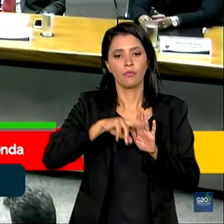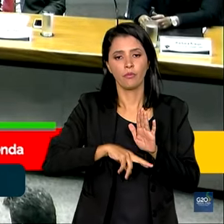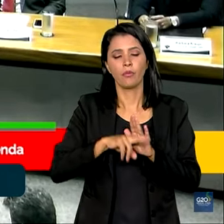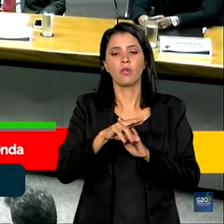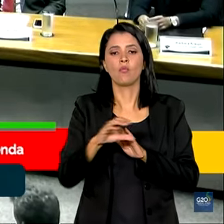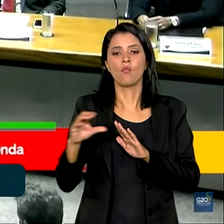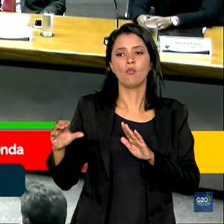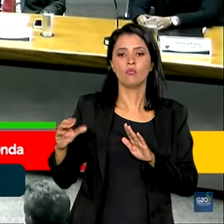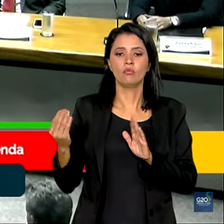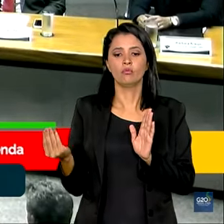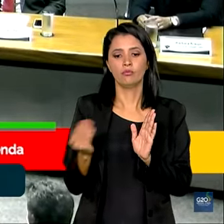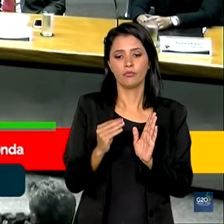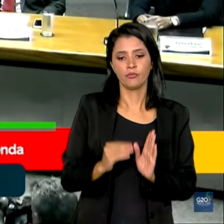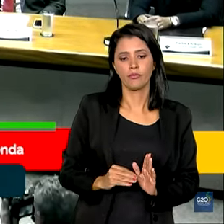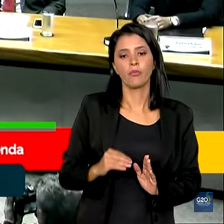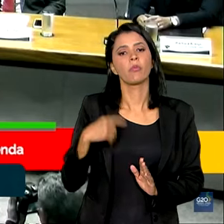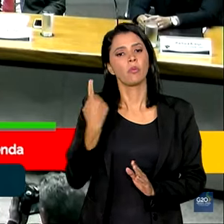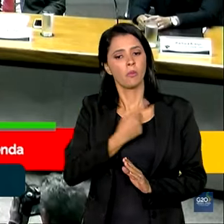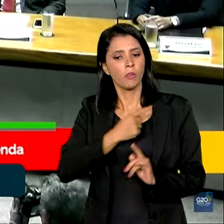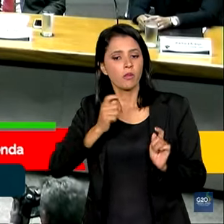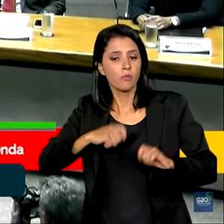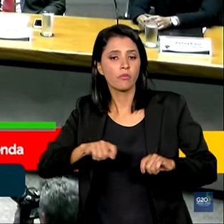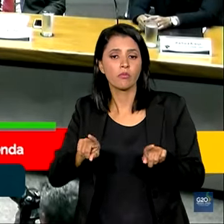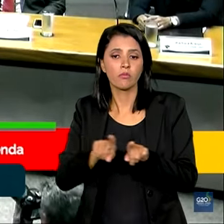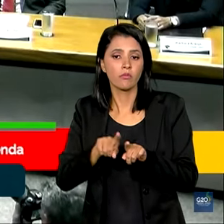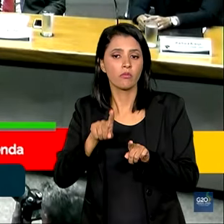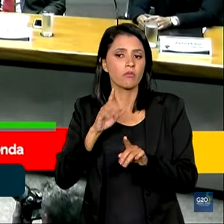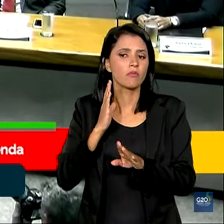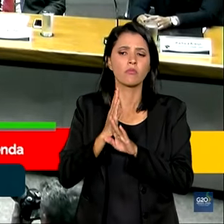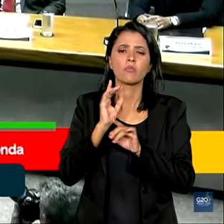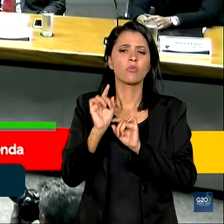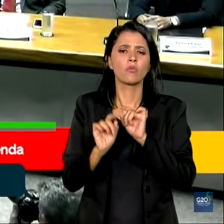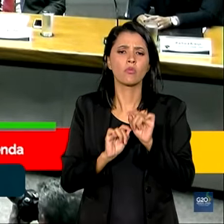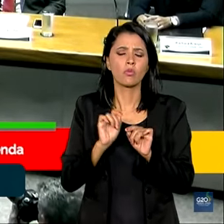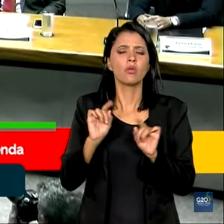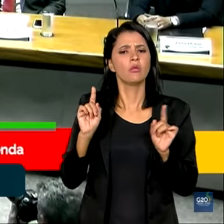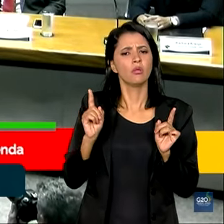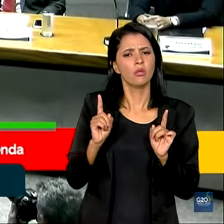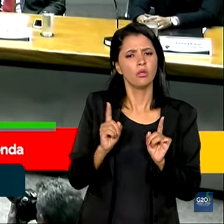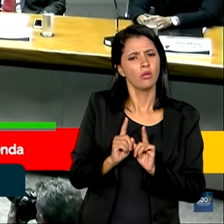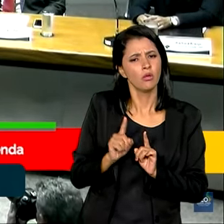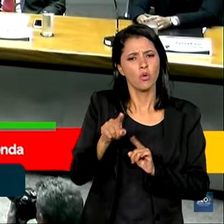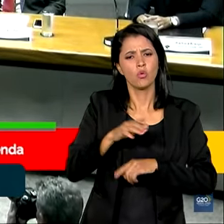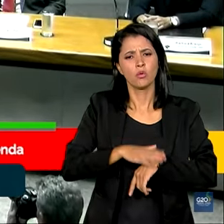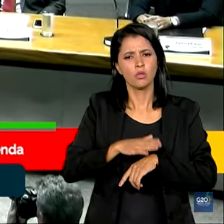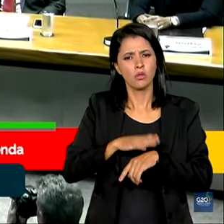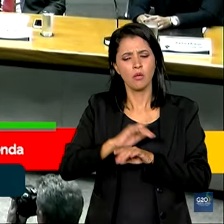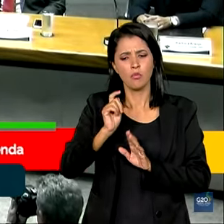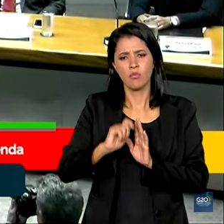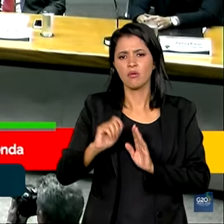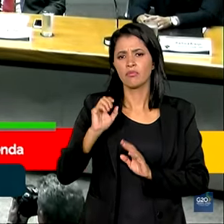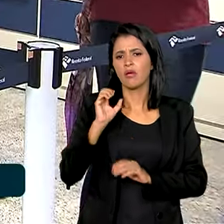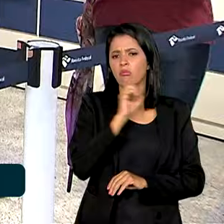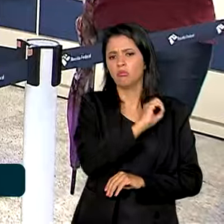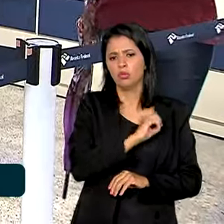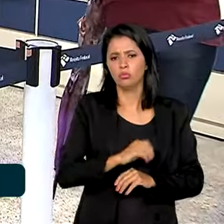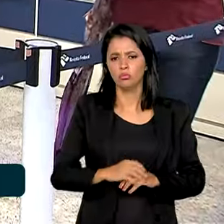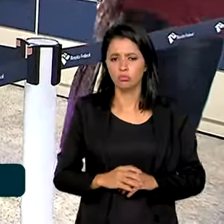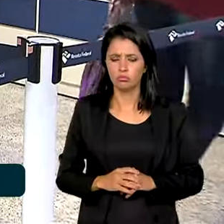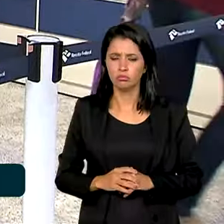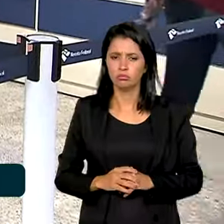omissão de rendimentos. E a gente pôde fazer uma constatação da redução do tempo de preenchimento da declaração.